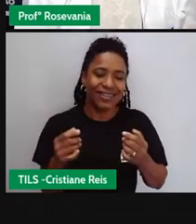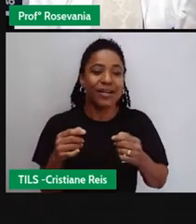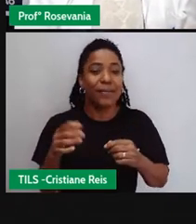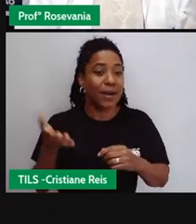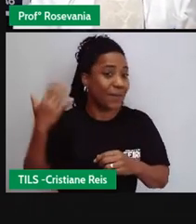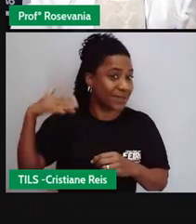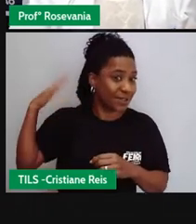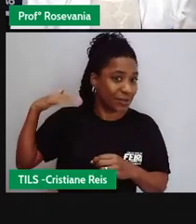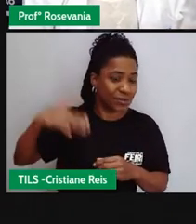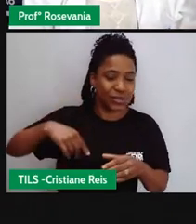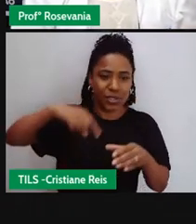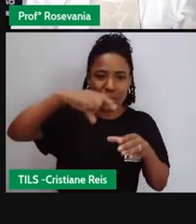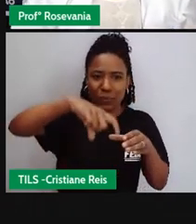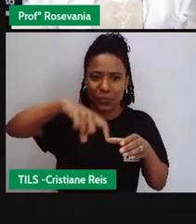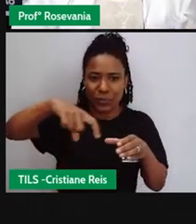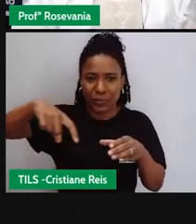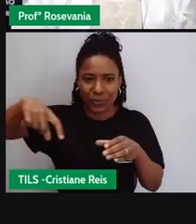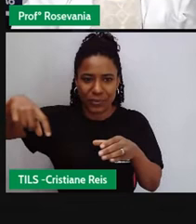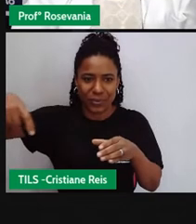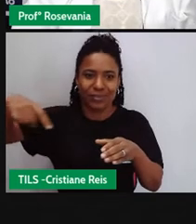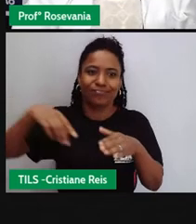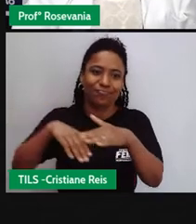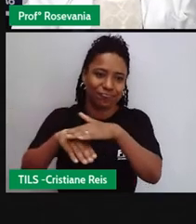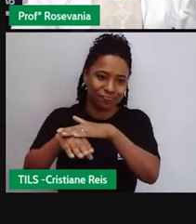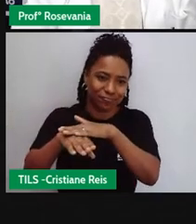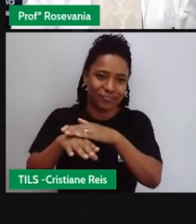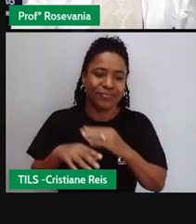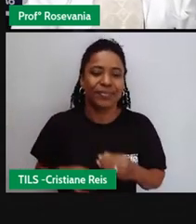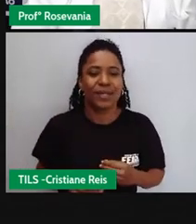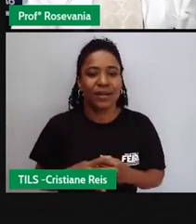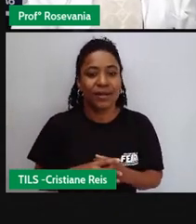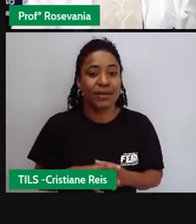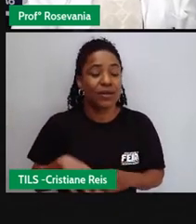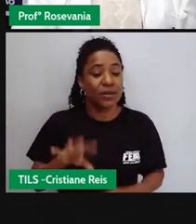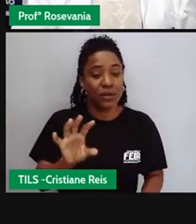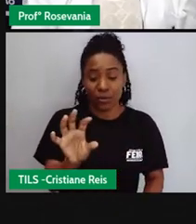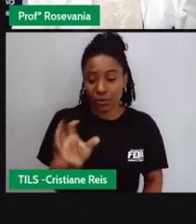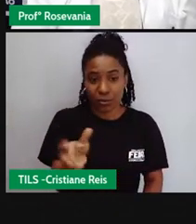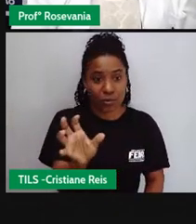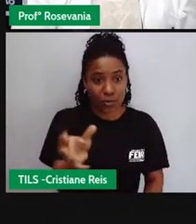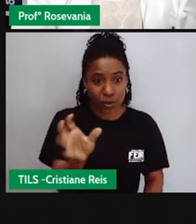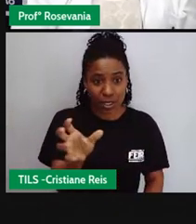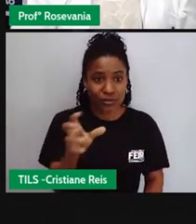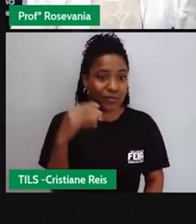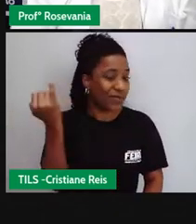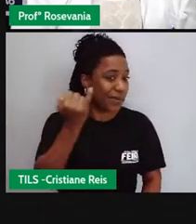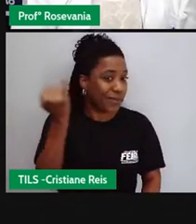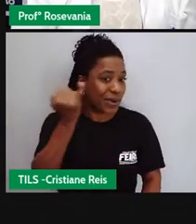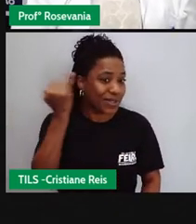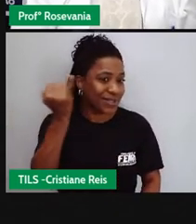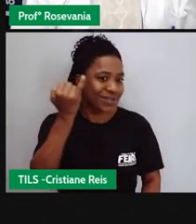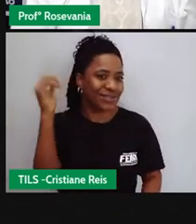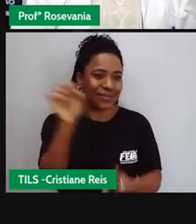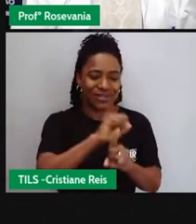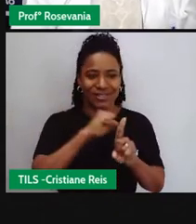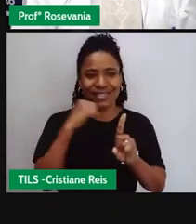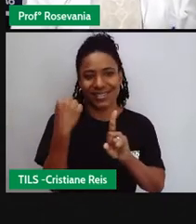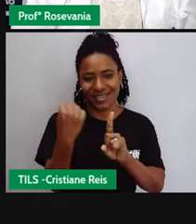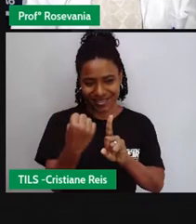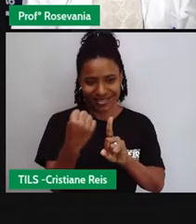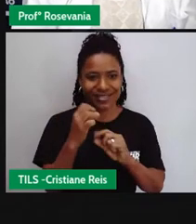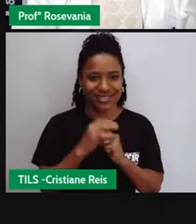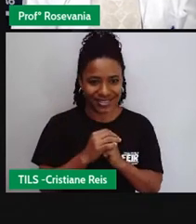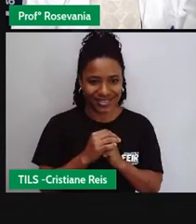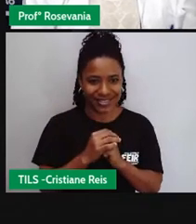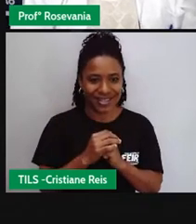fitazinhas aí mas bora lá então o rádio causou grande impacto na sociedade porque até então a informação